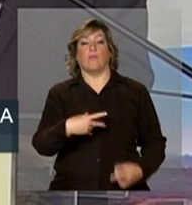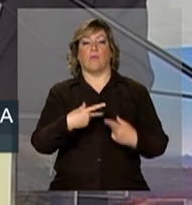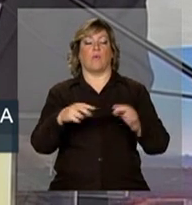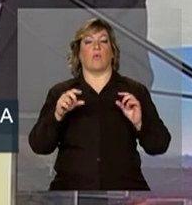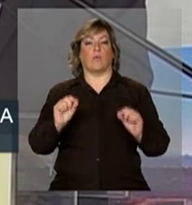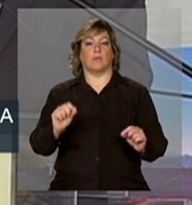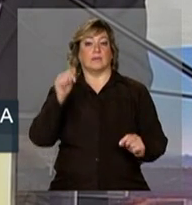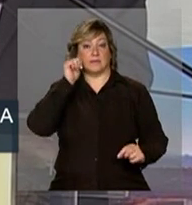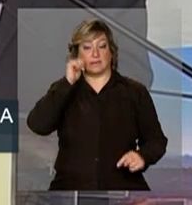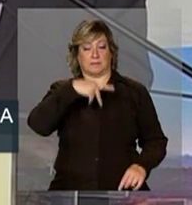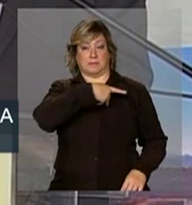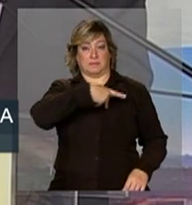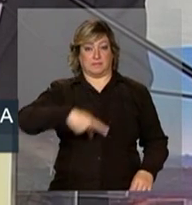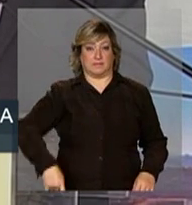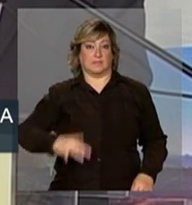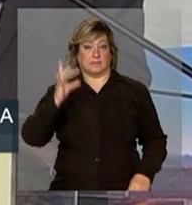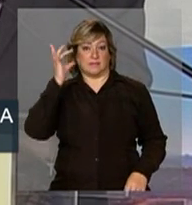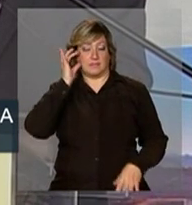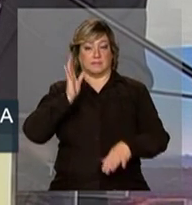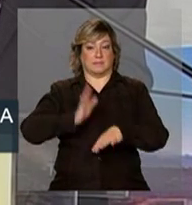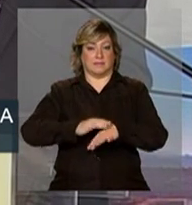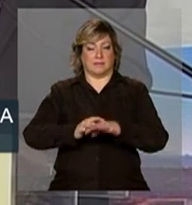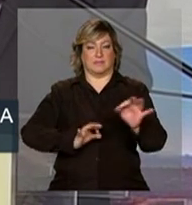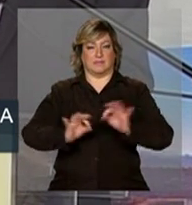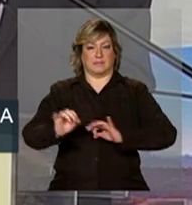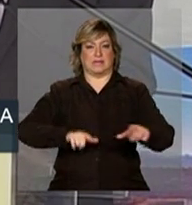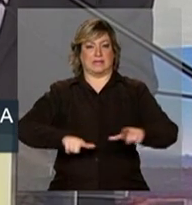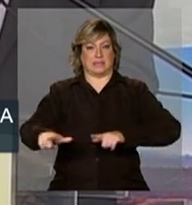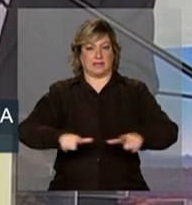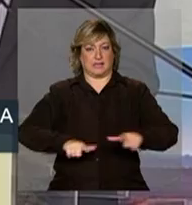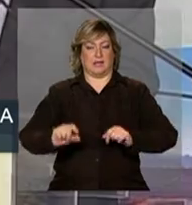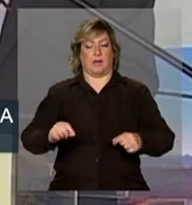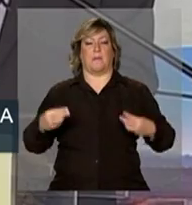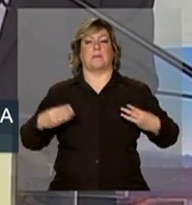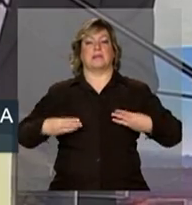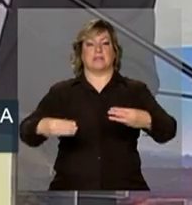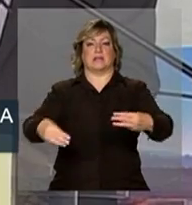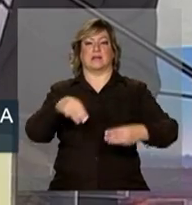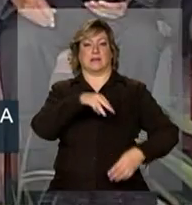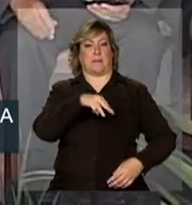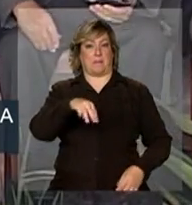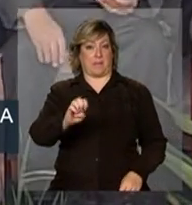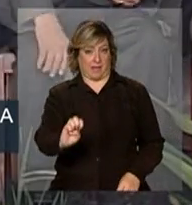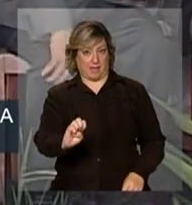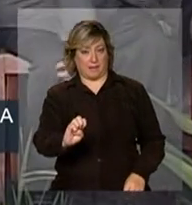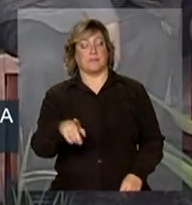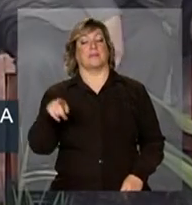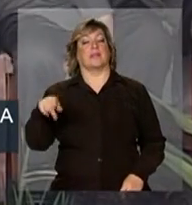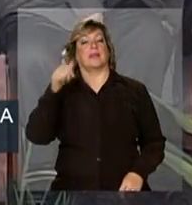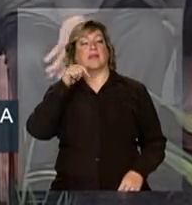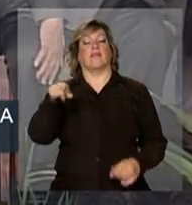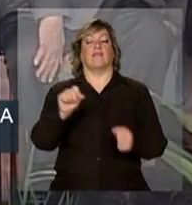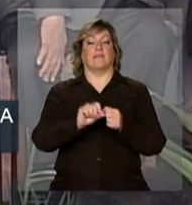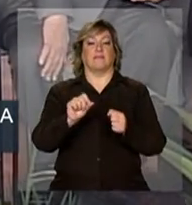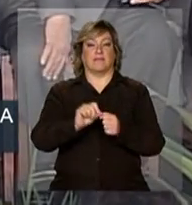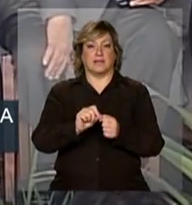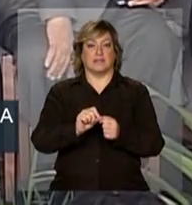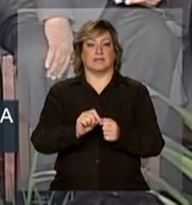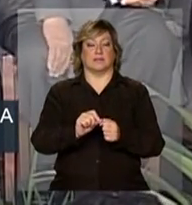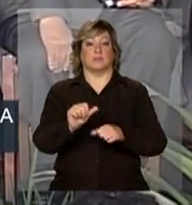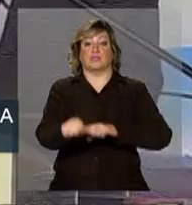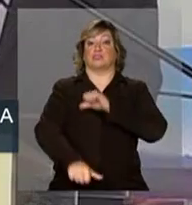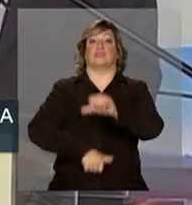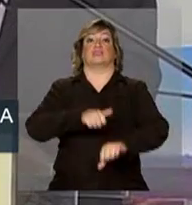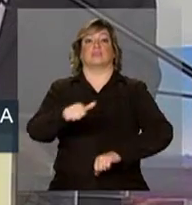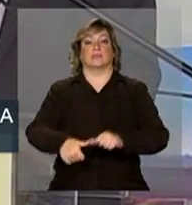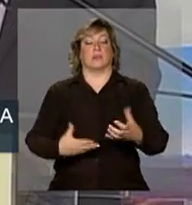excelentíssima senhora presidenta Dilma Rousseff, então à frente do Ministério de Minas e Energia, promoveu uma mudança de extrema importância